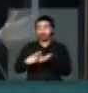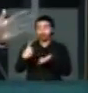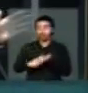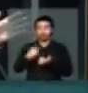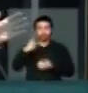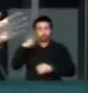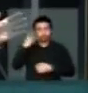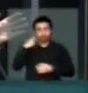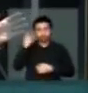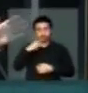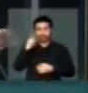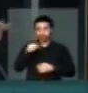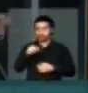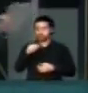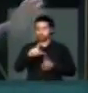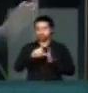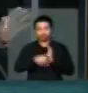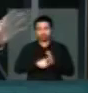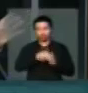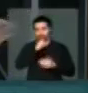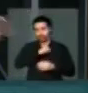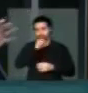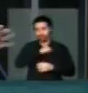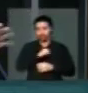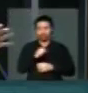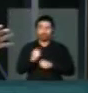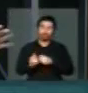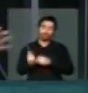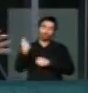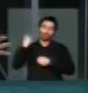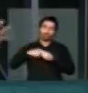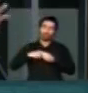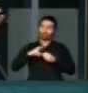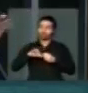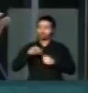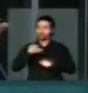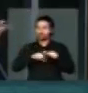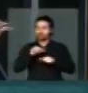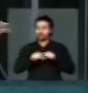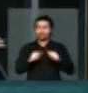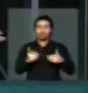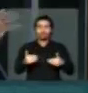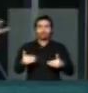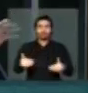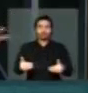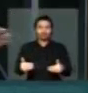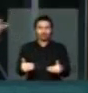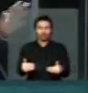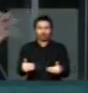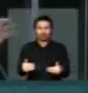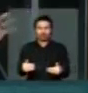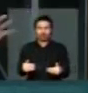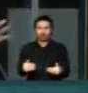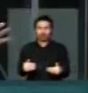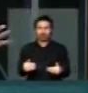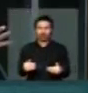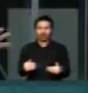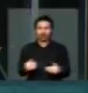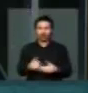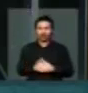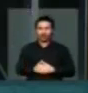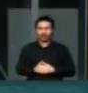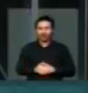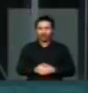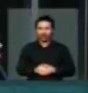regressistas, inclusive que vão se expressar em mudanças de ministério para o fisiologismo, digamos